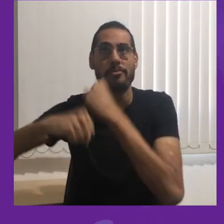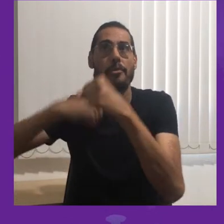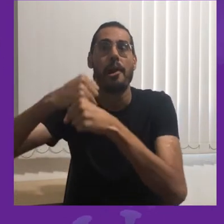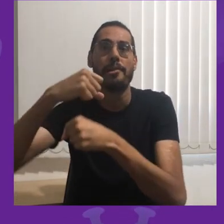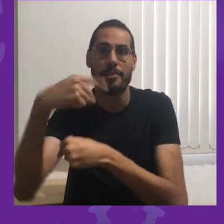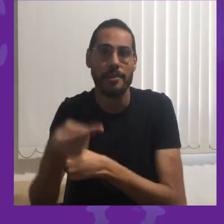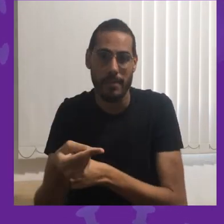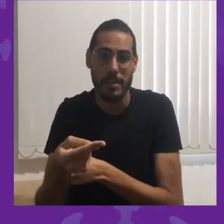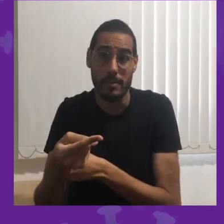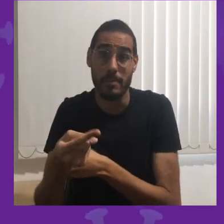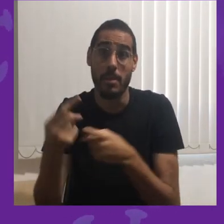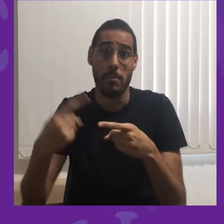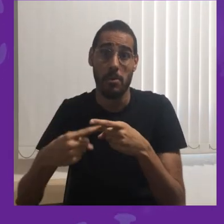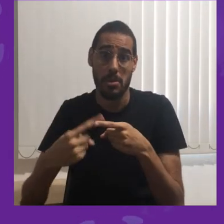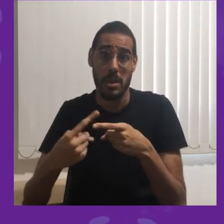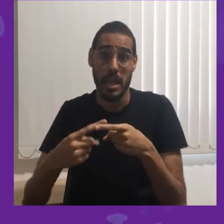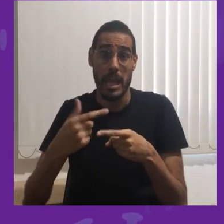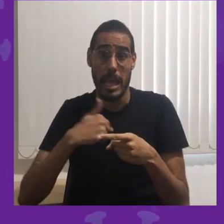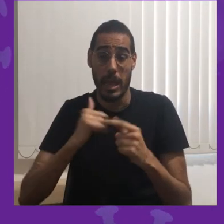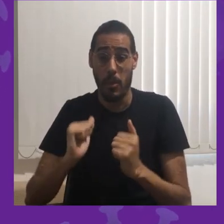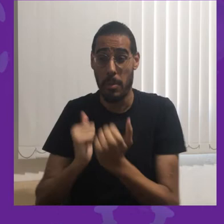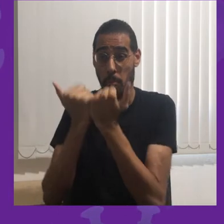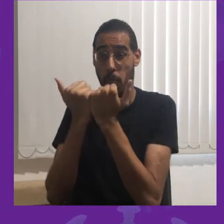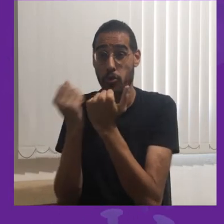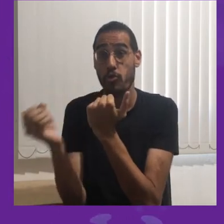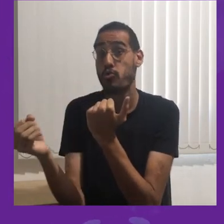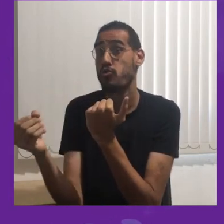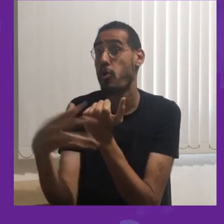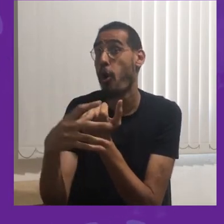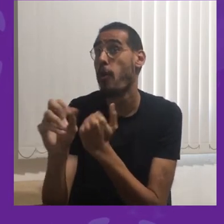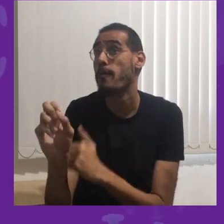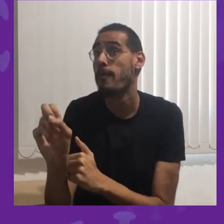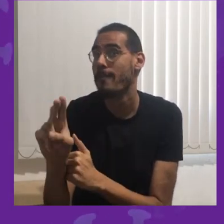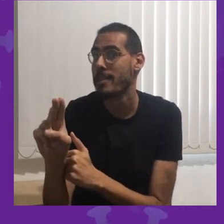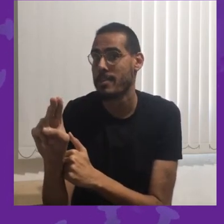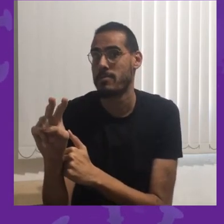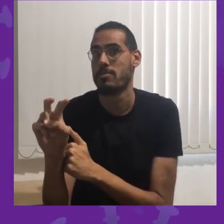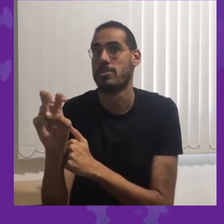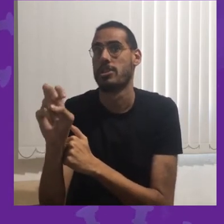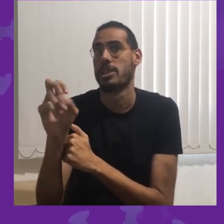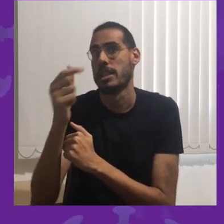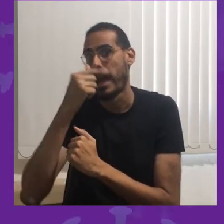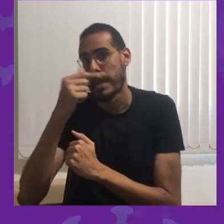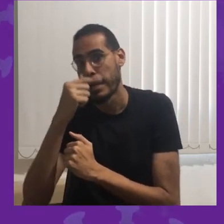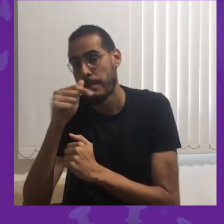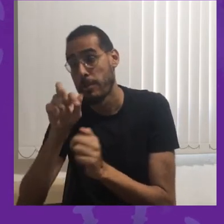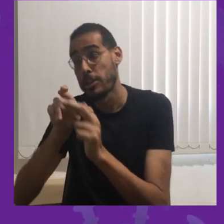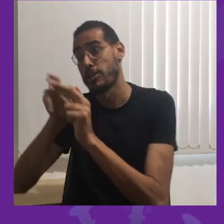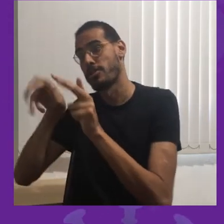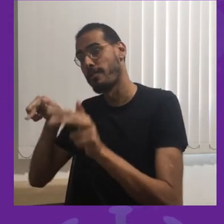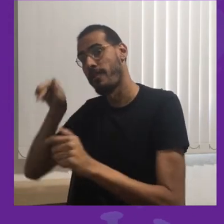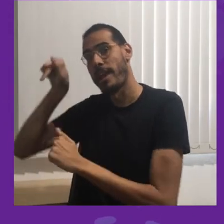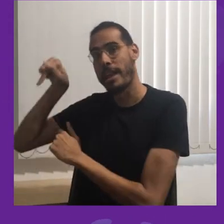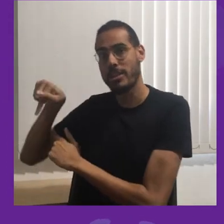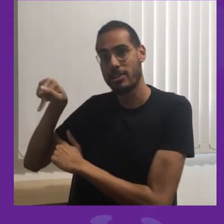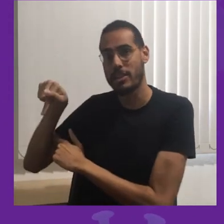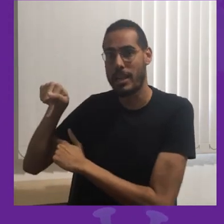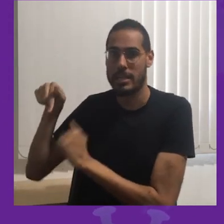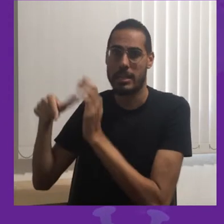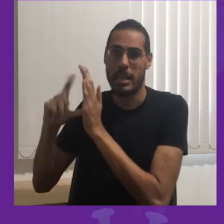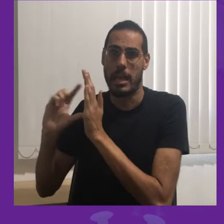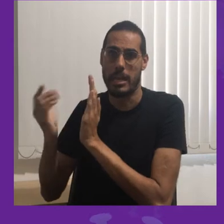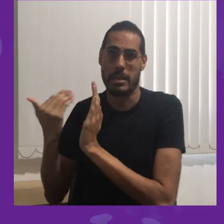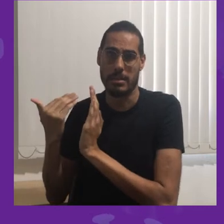outra vez o ano que vem, porque você não está imunizado contra o novo tipo que está circulando, que é diferente daquele